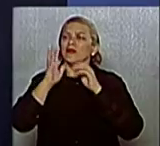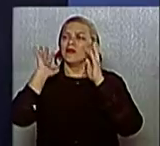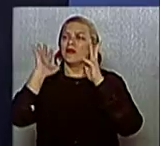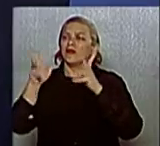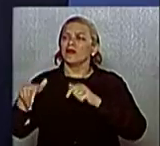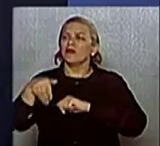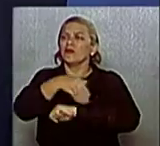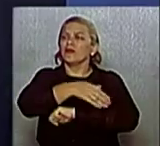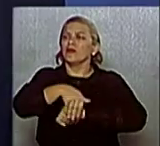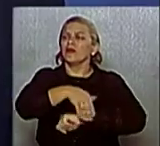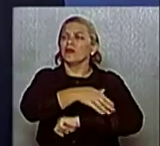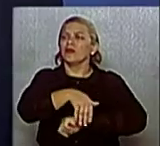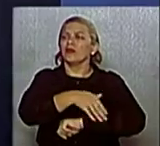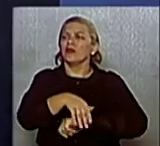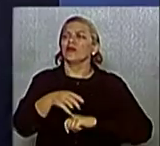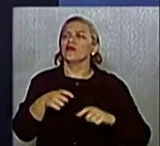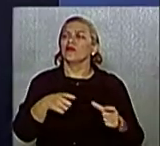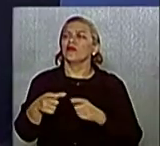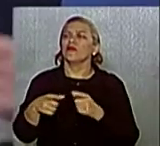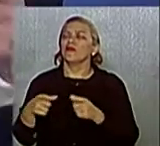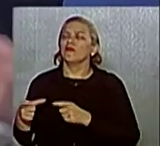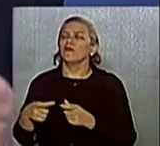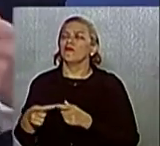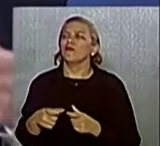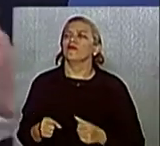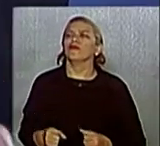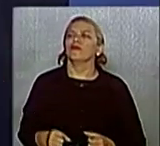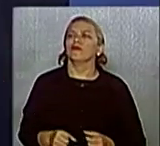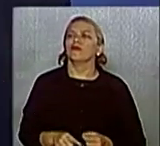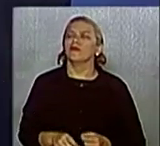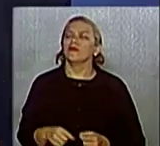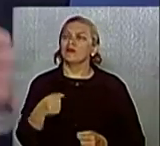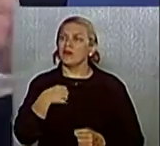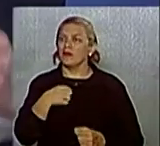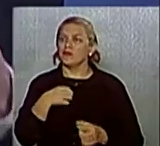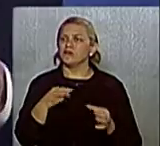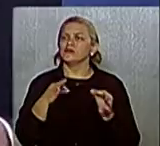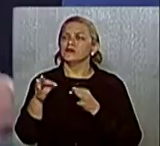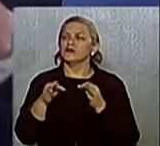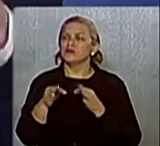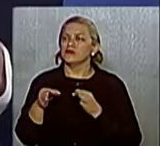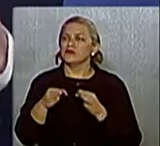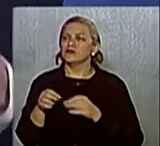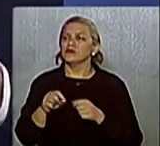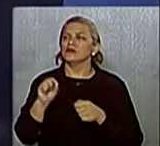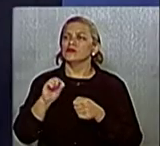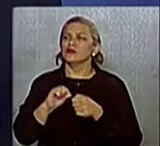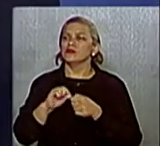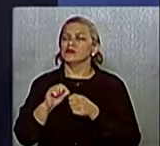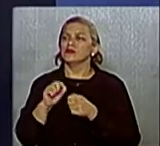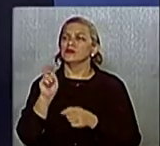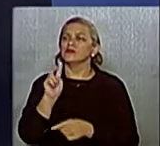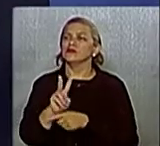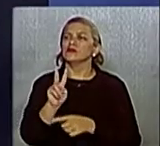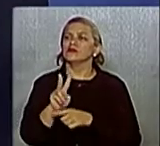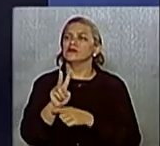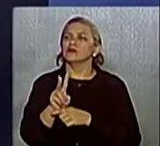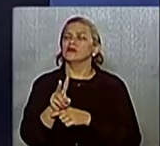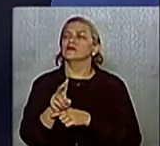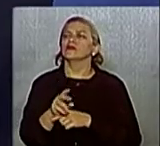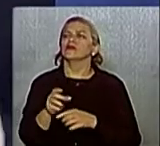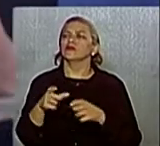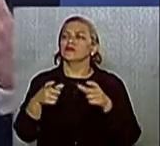Vai ser uma das grandes obras do nosso governo. Investir em pavimentação e investir na regularização destes